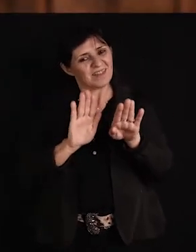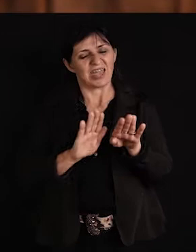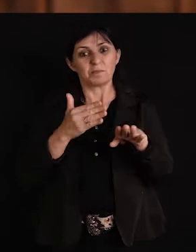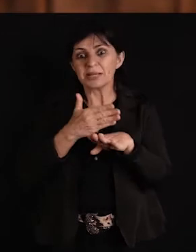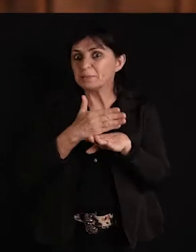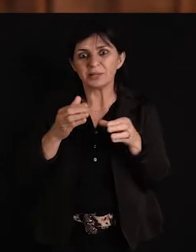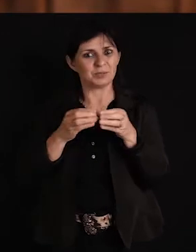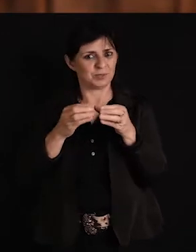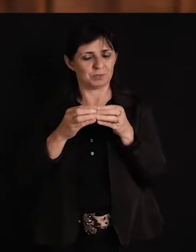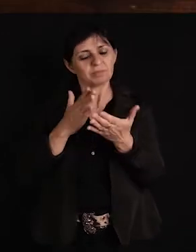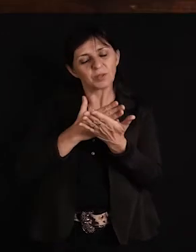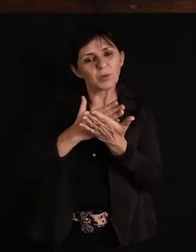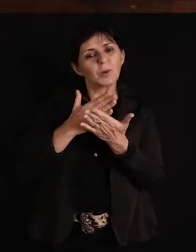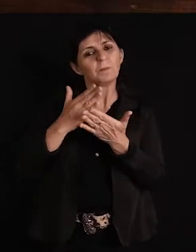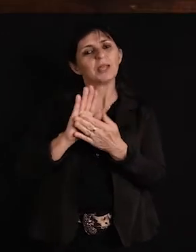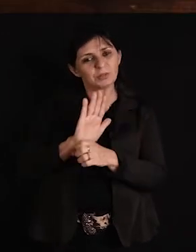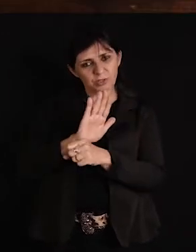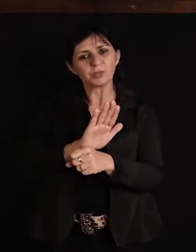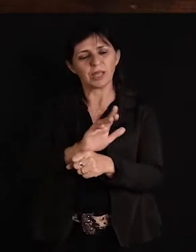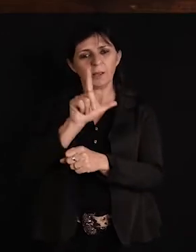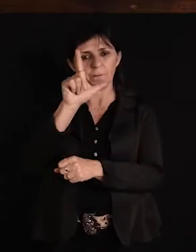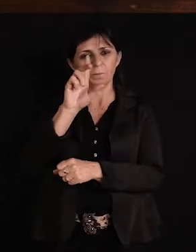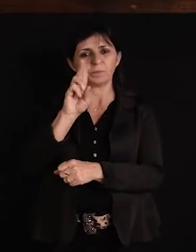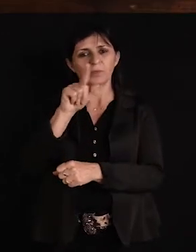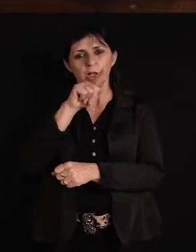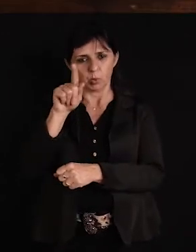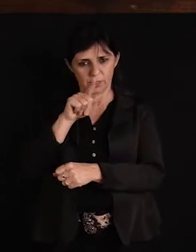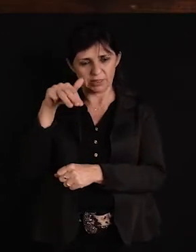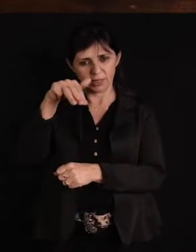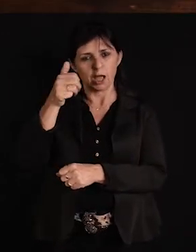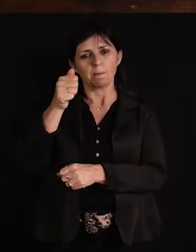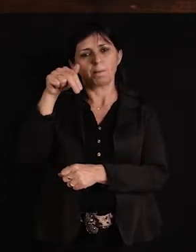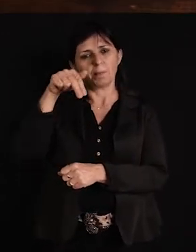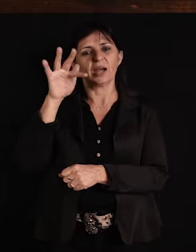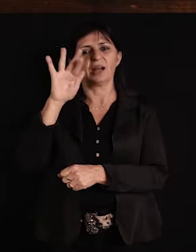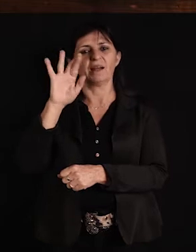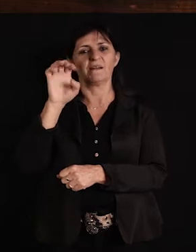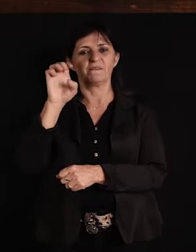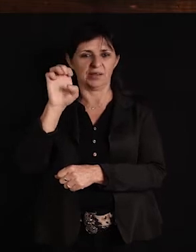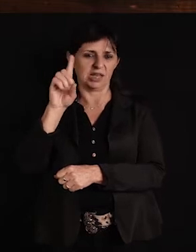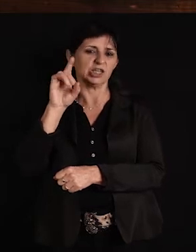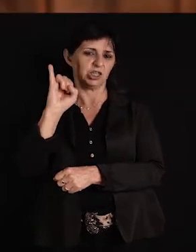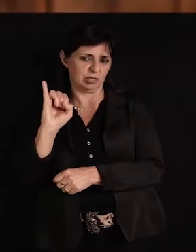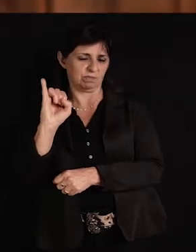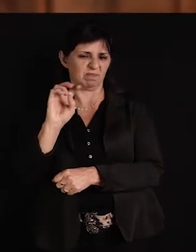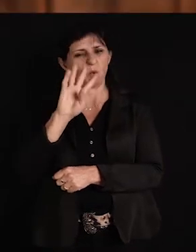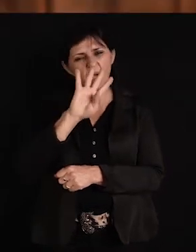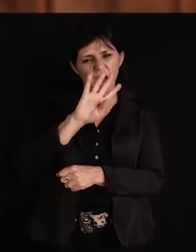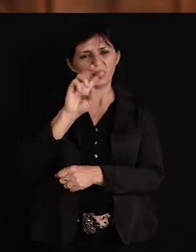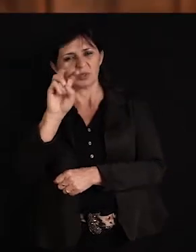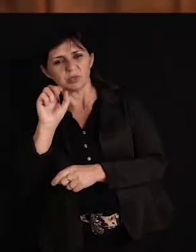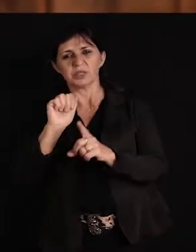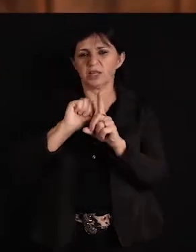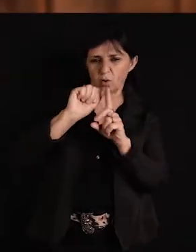auxilei o Luiz Carlos Lanfredi, em torno de quatro, cinco meses, e o intuito era que o Luiz ficasse no grupo, por causa da